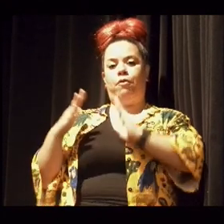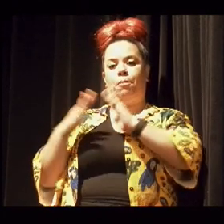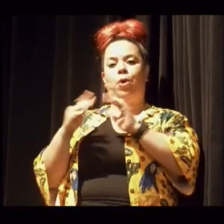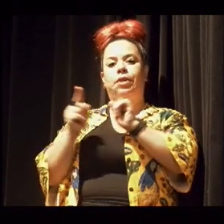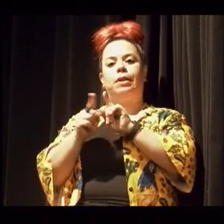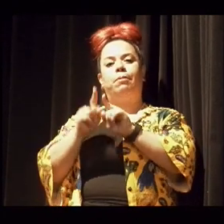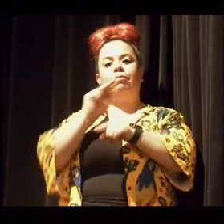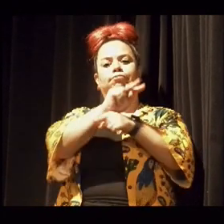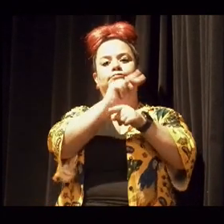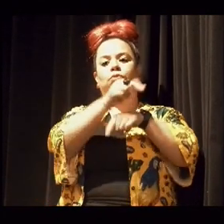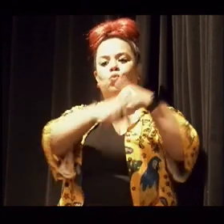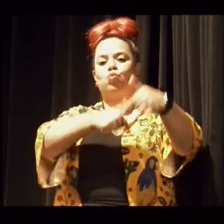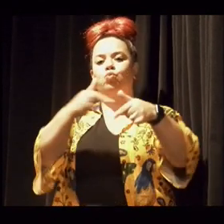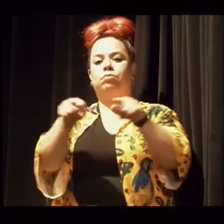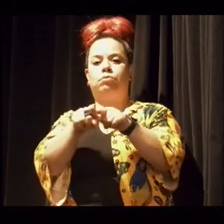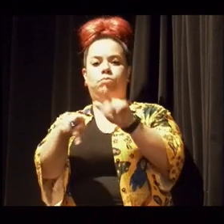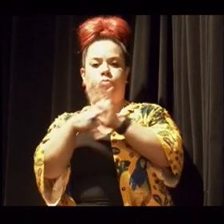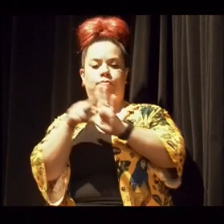ambientalista.